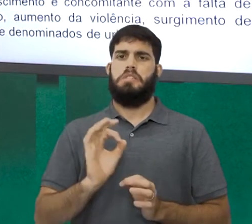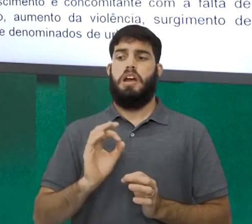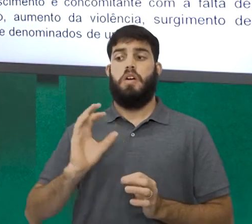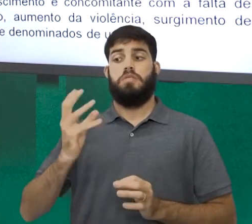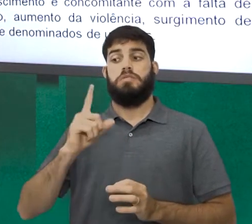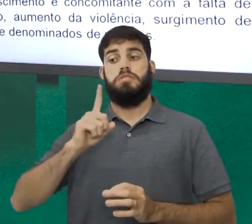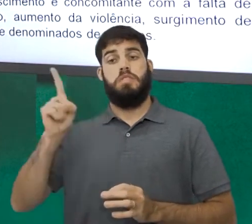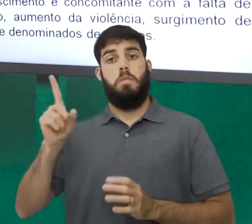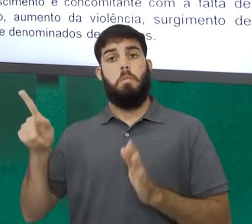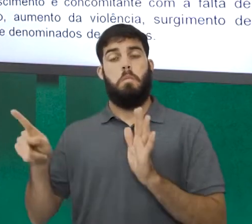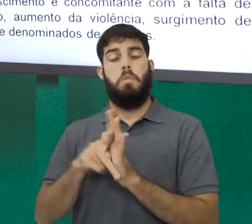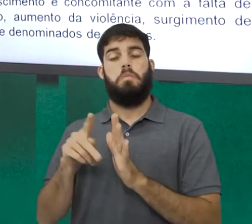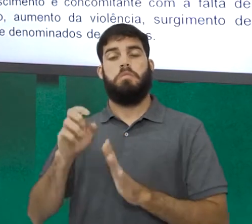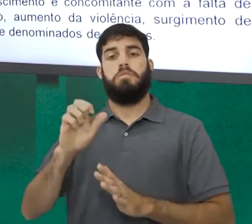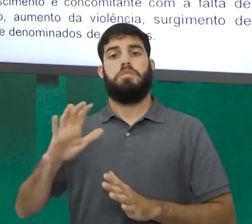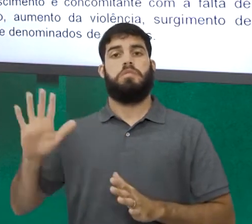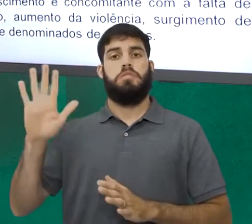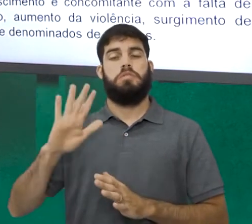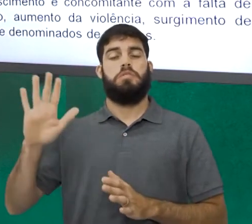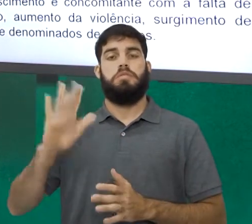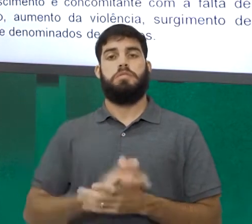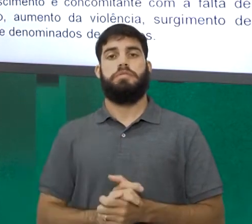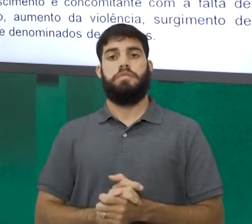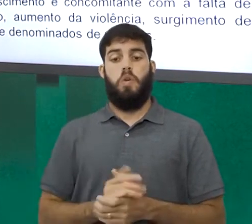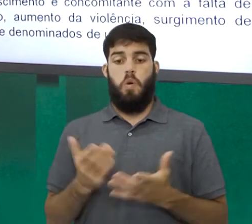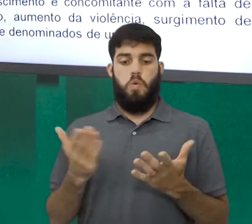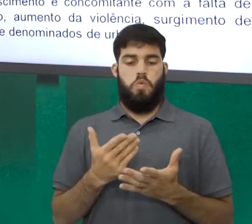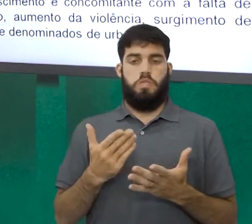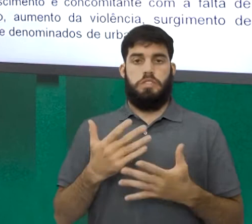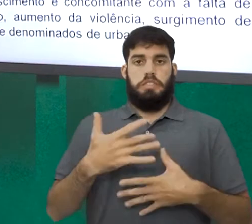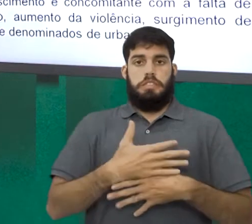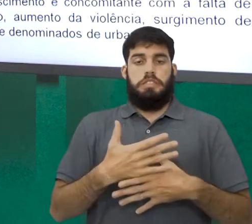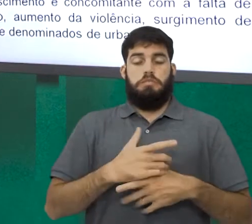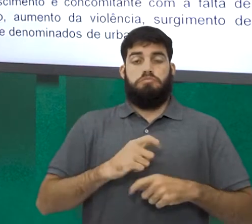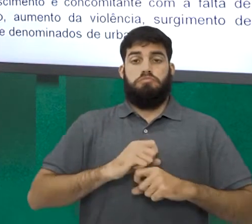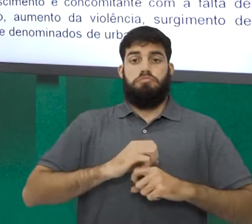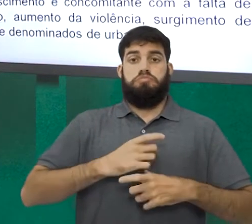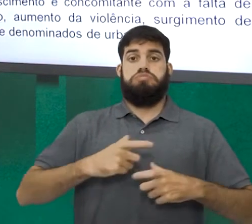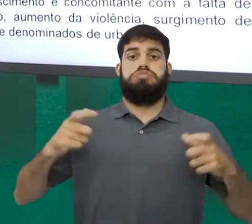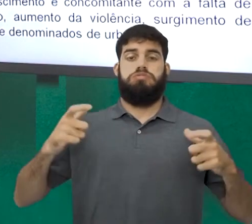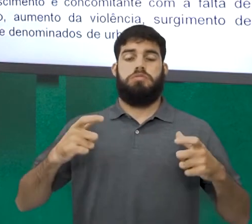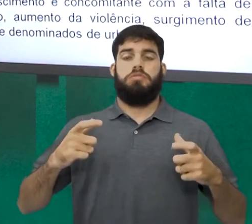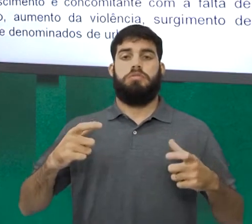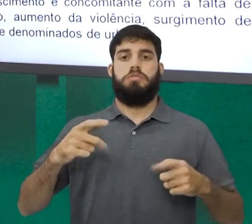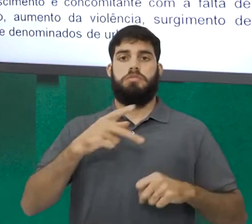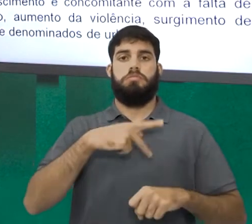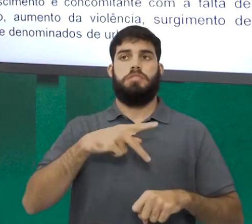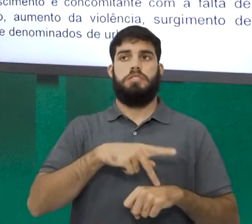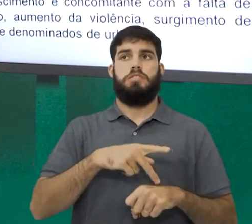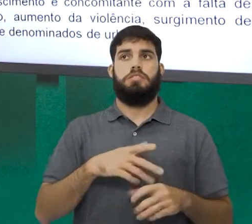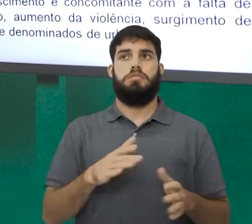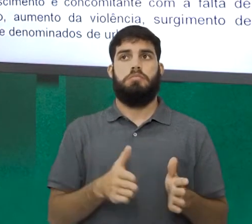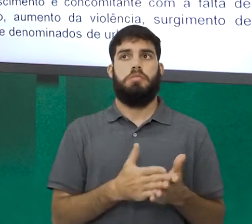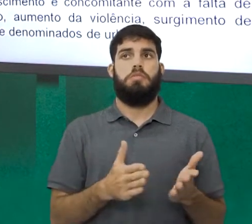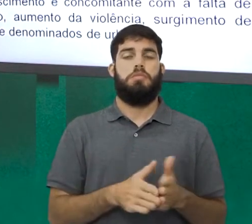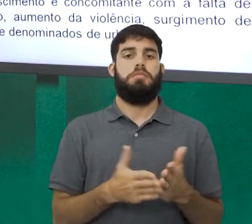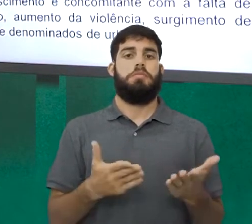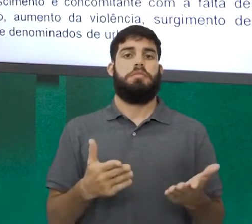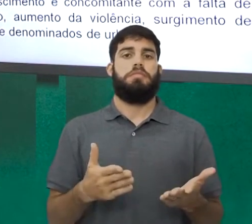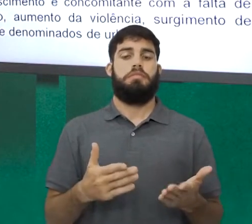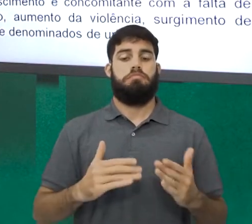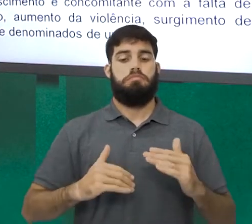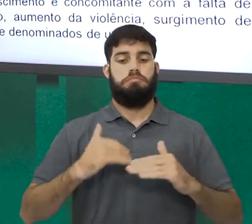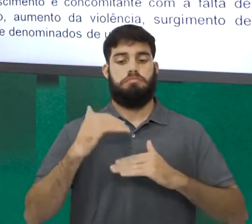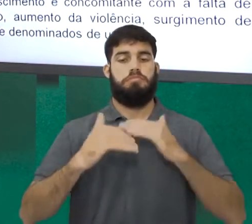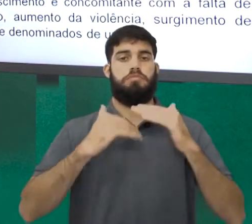E nós vimos que hoje as megacidades estão predominantemente nos países pobres, subdesenvolvidos, em